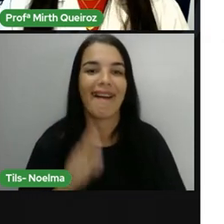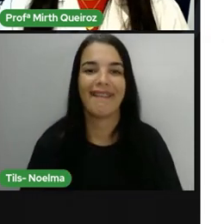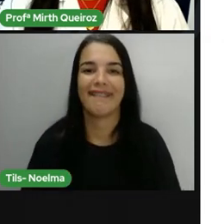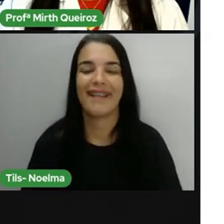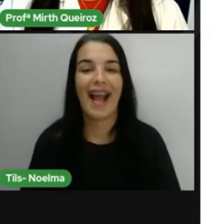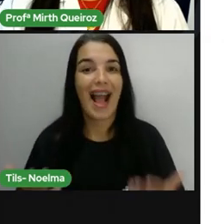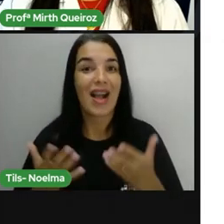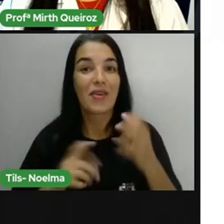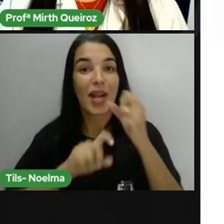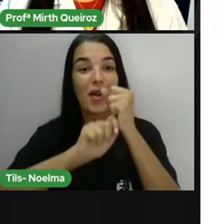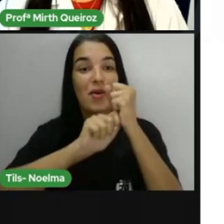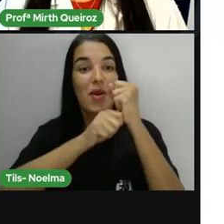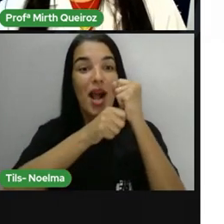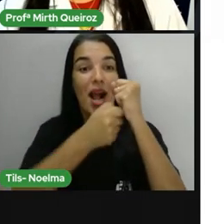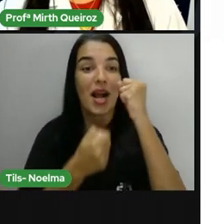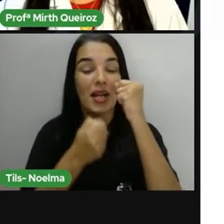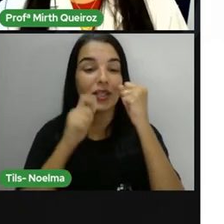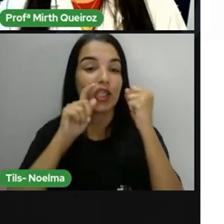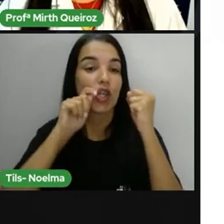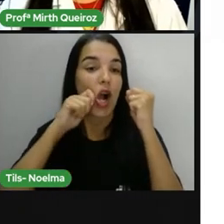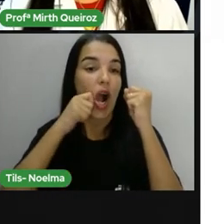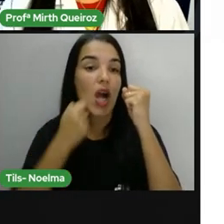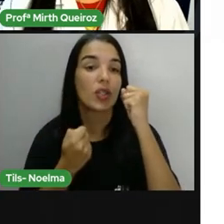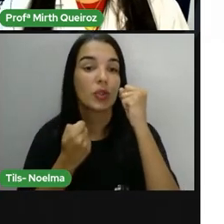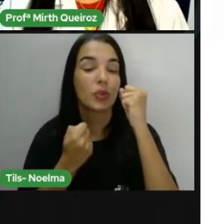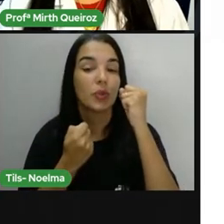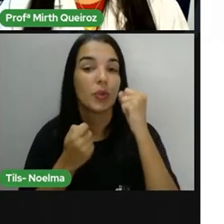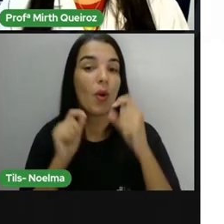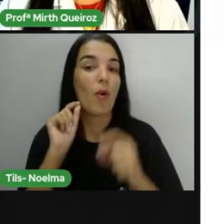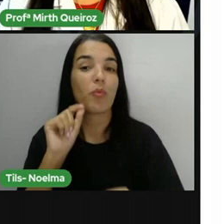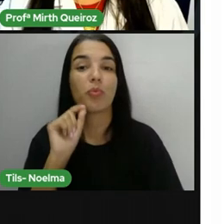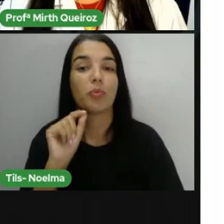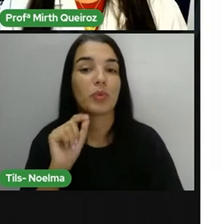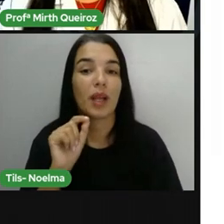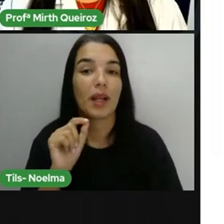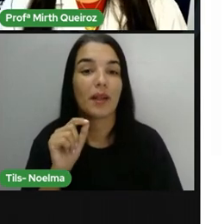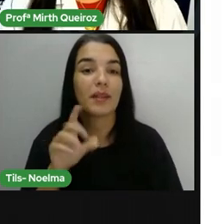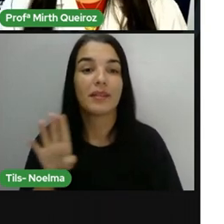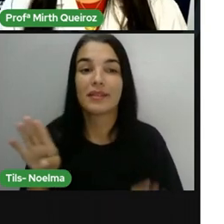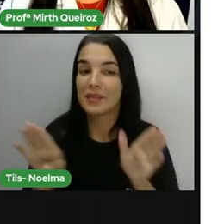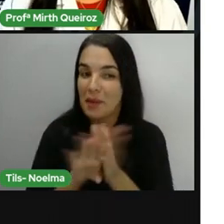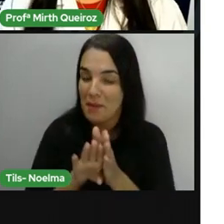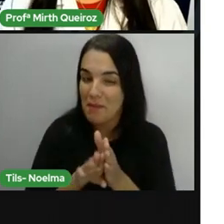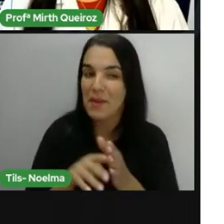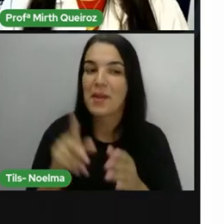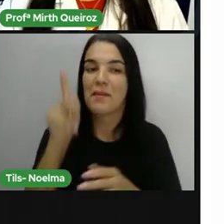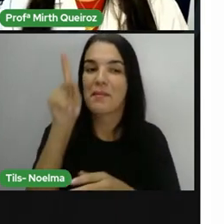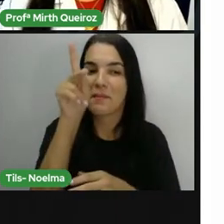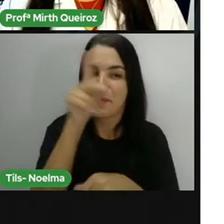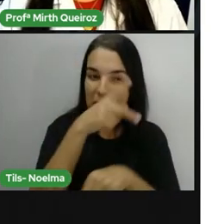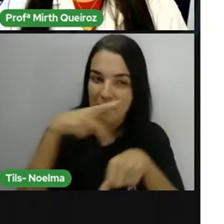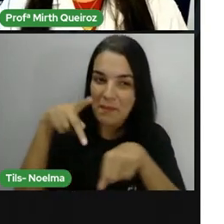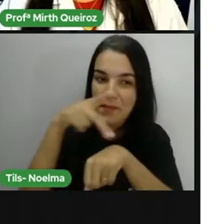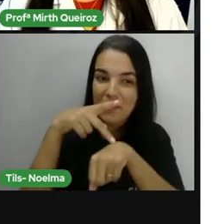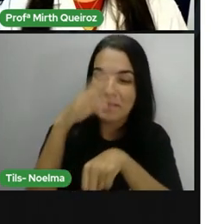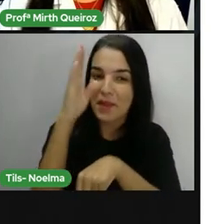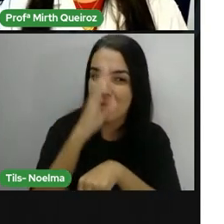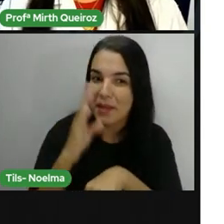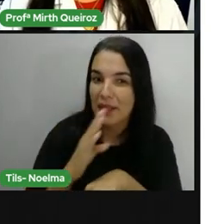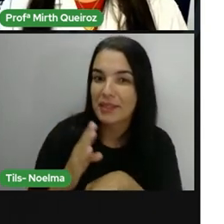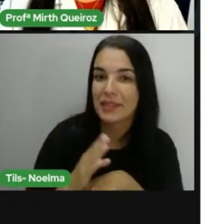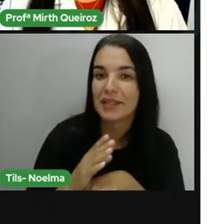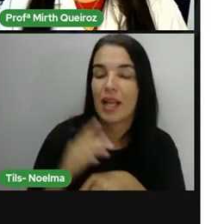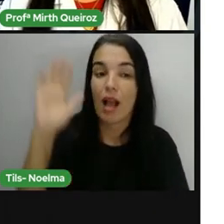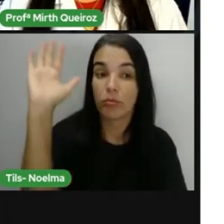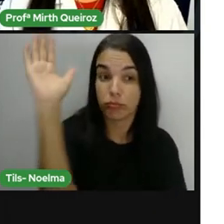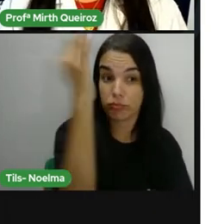O caju é outra também cultura nativa do Brasil. O cajueiro é muito